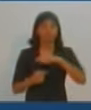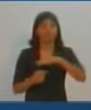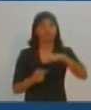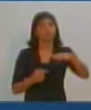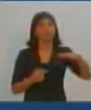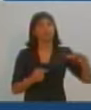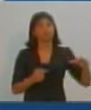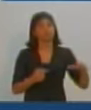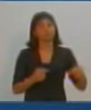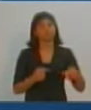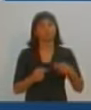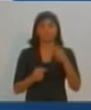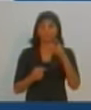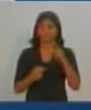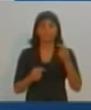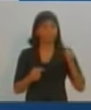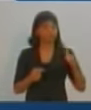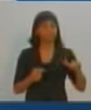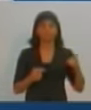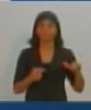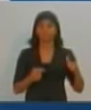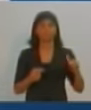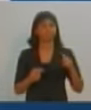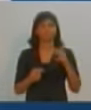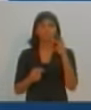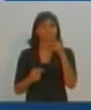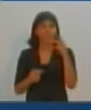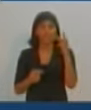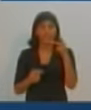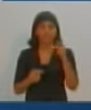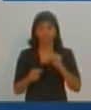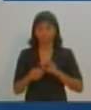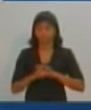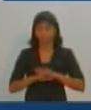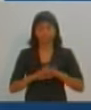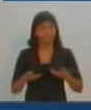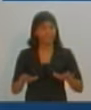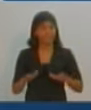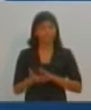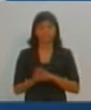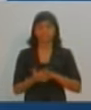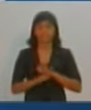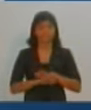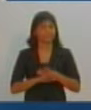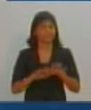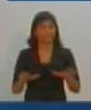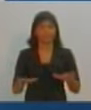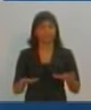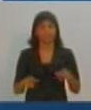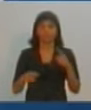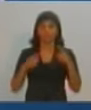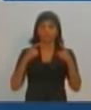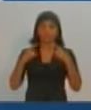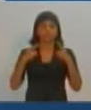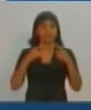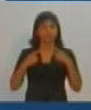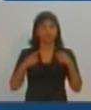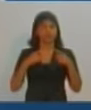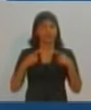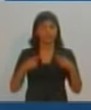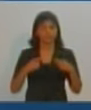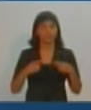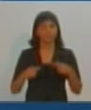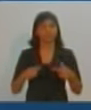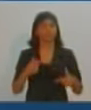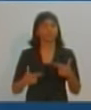não dialoga, isso faz com que nada aconteça. E nós estamos aqui efetivando e discutindo a condição de se eleger um